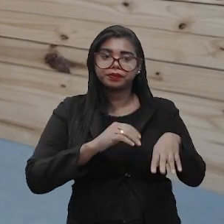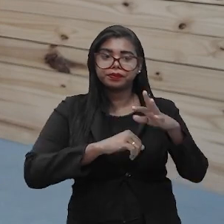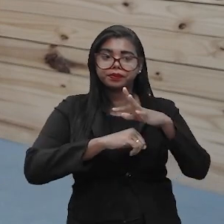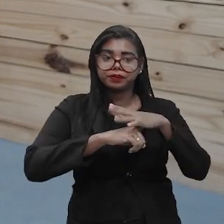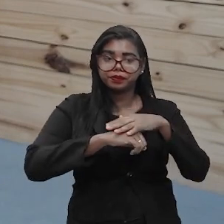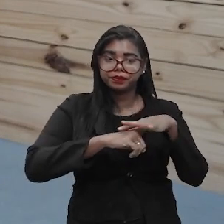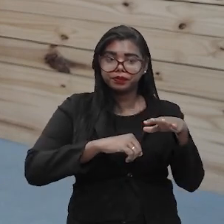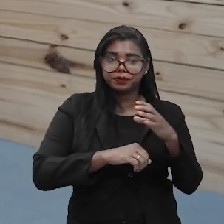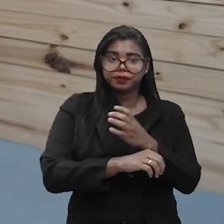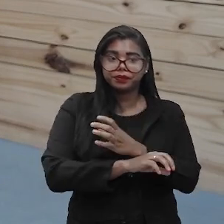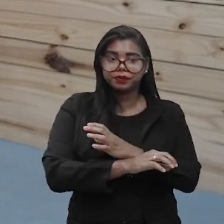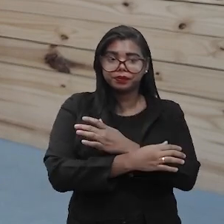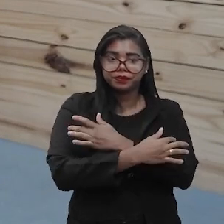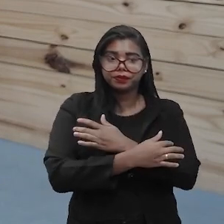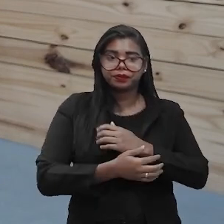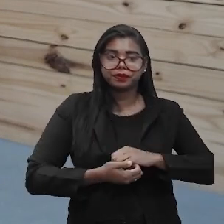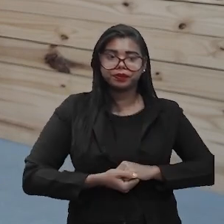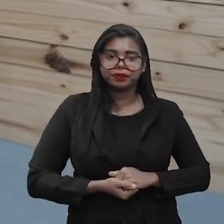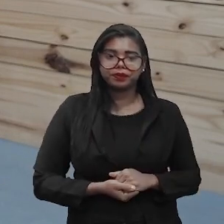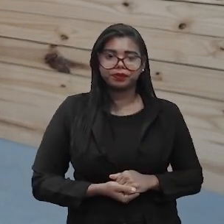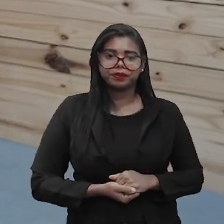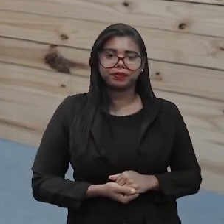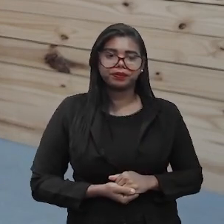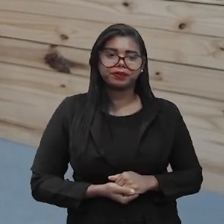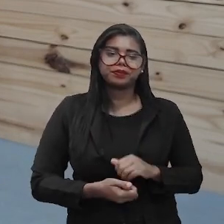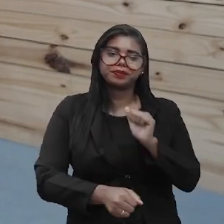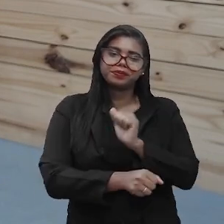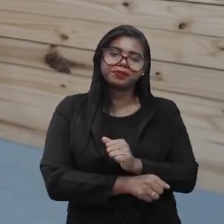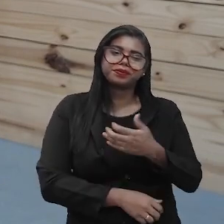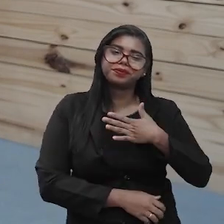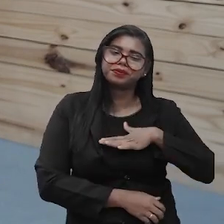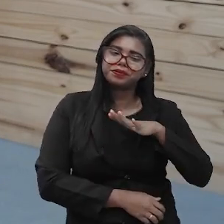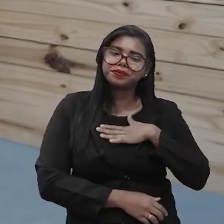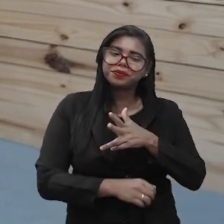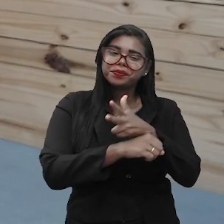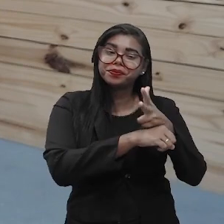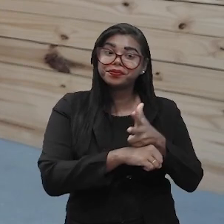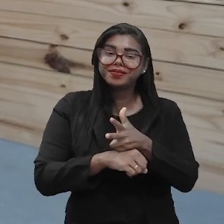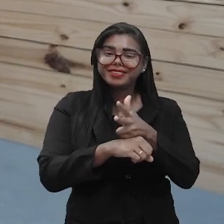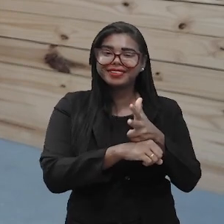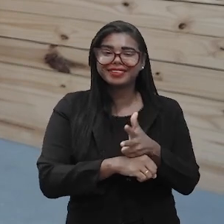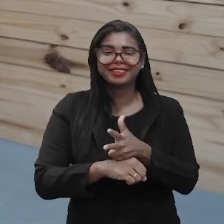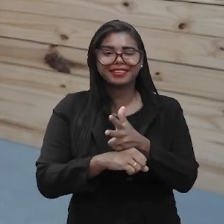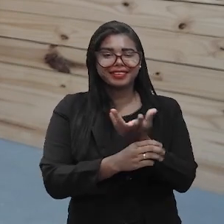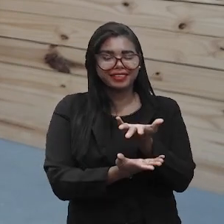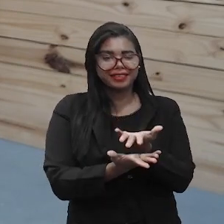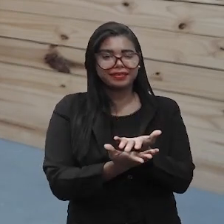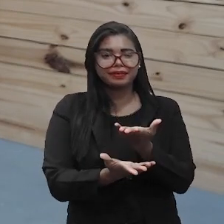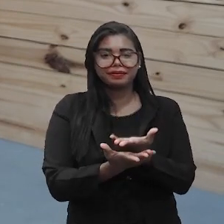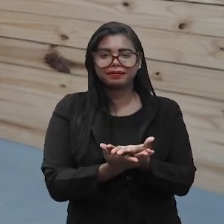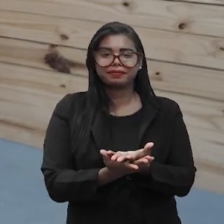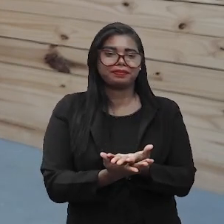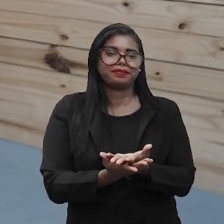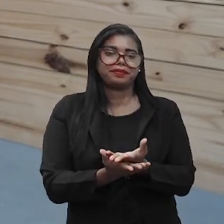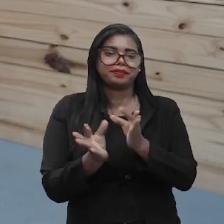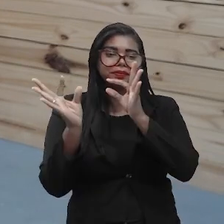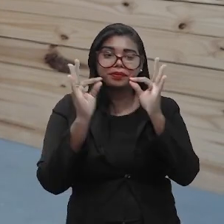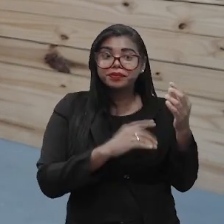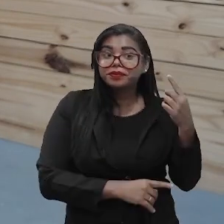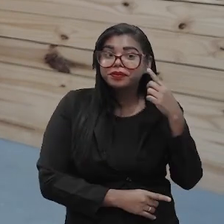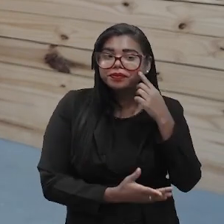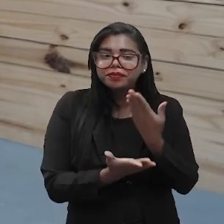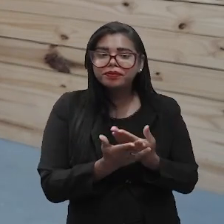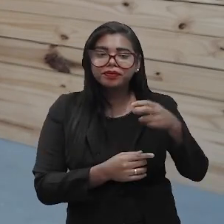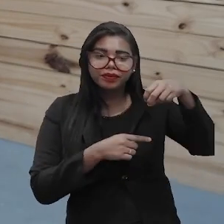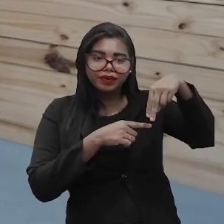osteomusculares. Eu espero que vocês tenham gostado da nossa videoaula. e não deixem de consultar a